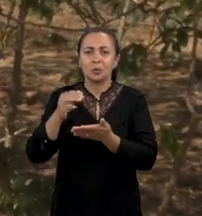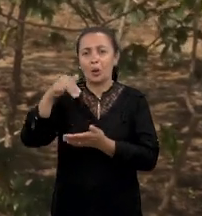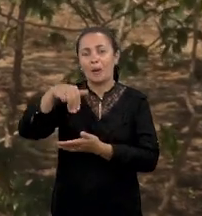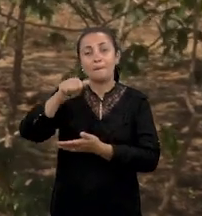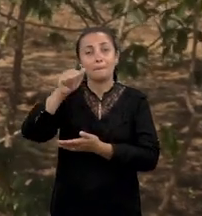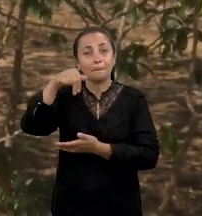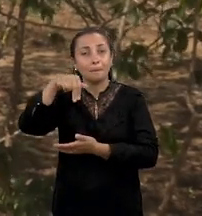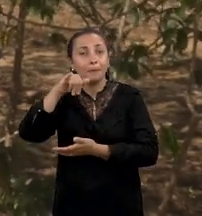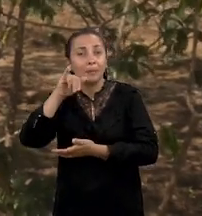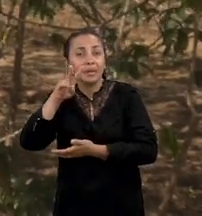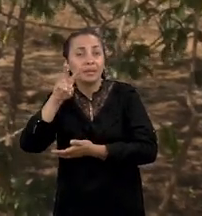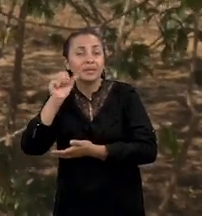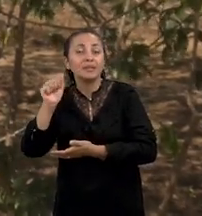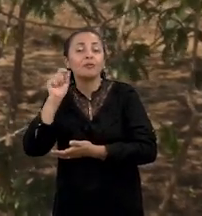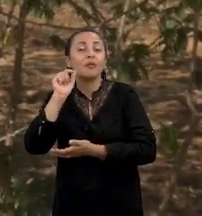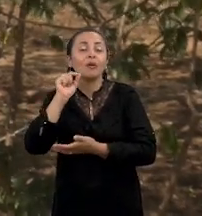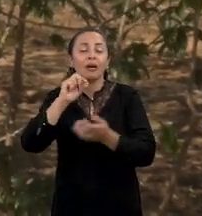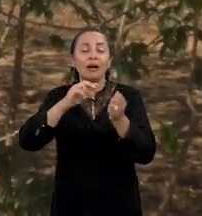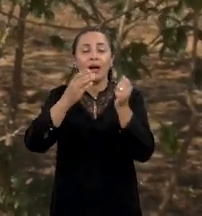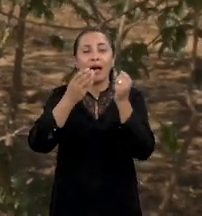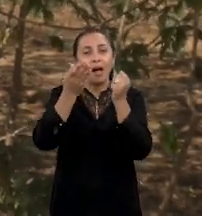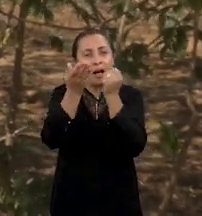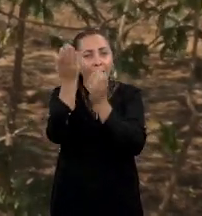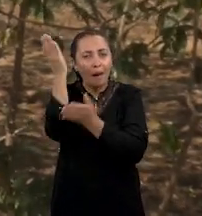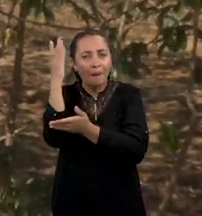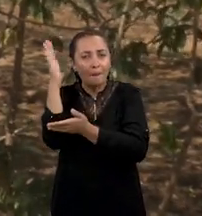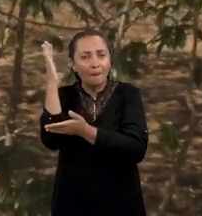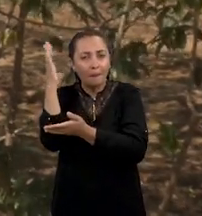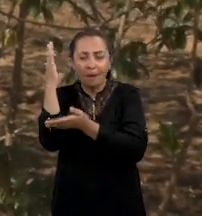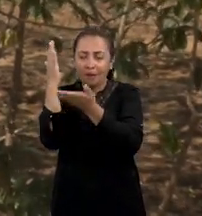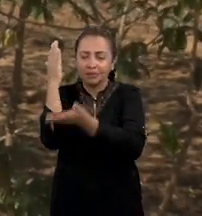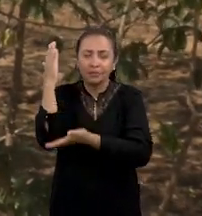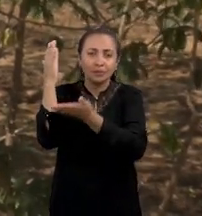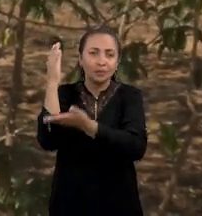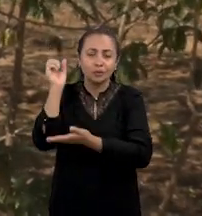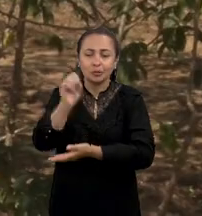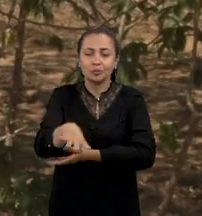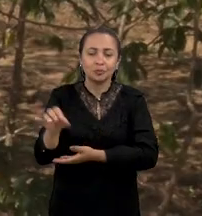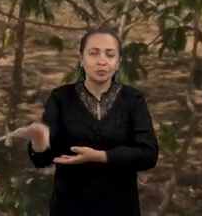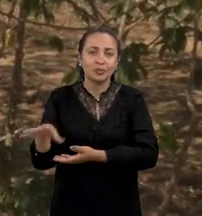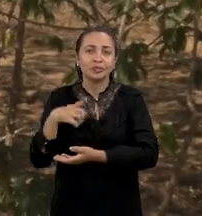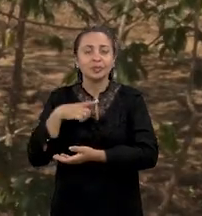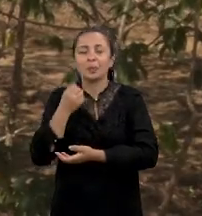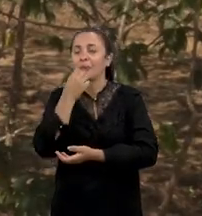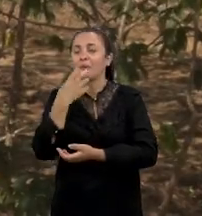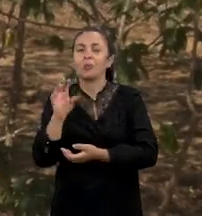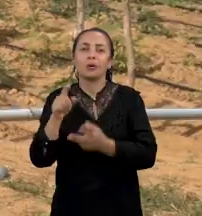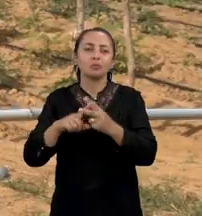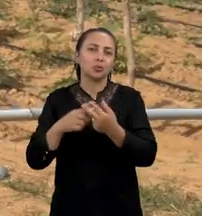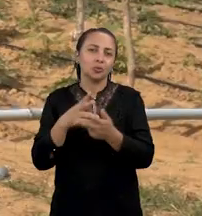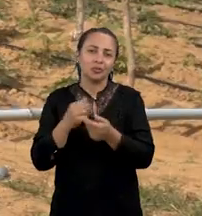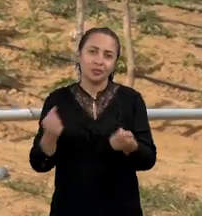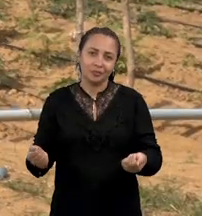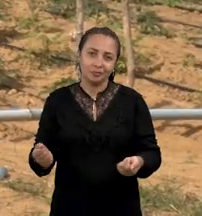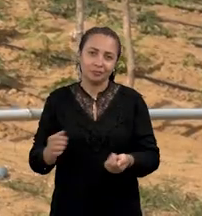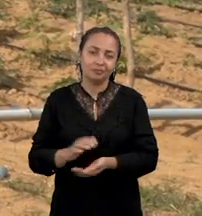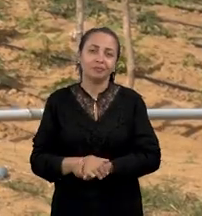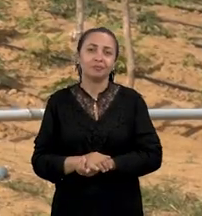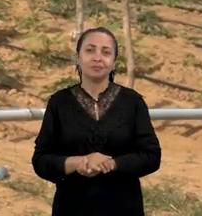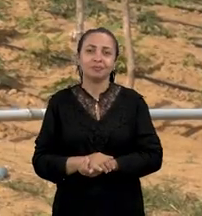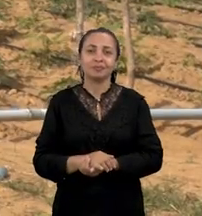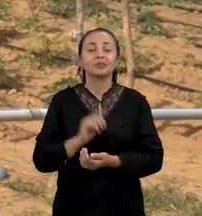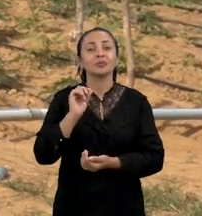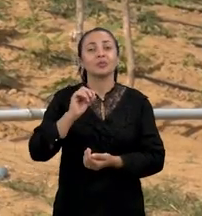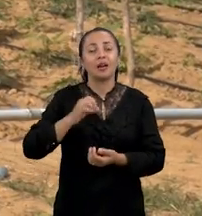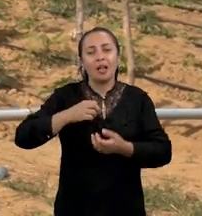manivas, alguns materiais que já foram testados para esses produtores, que têm uma boa produtividade. Elas estão aqui